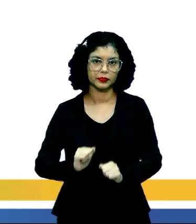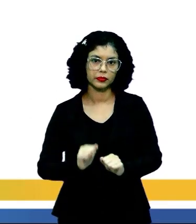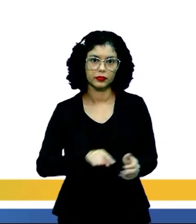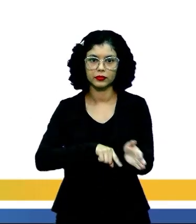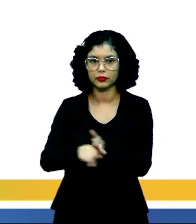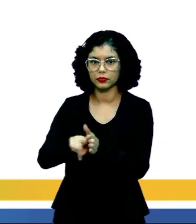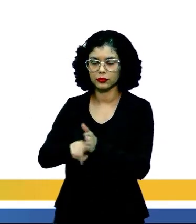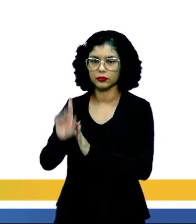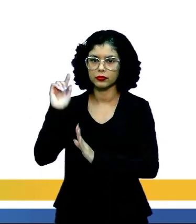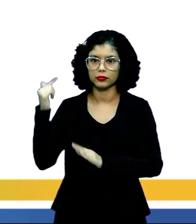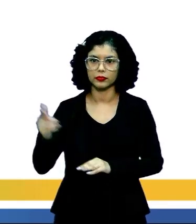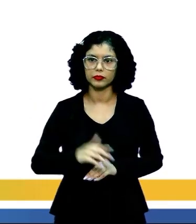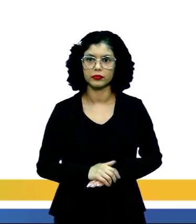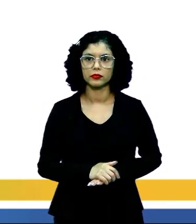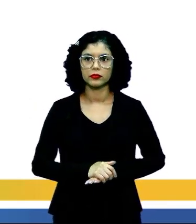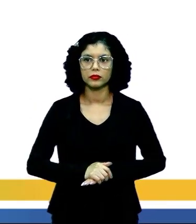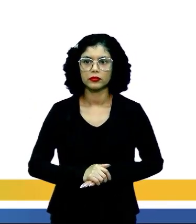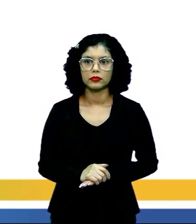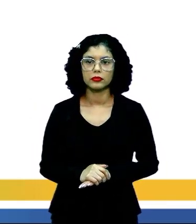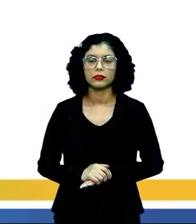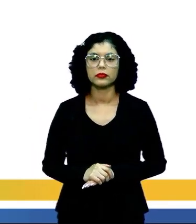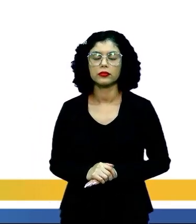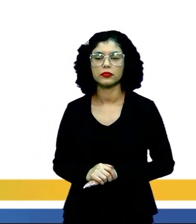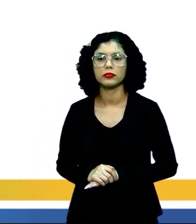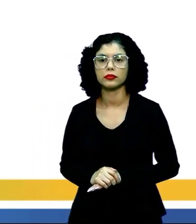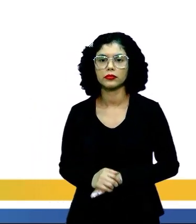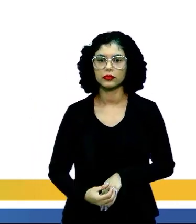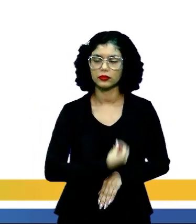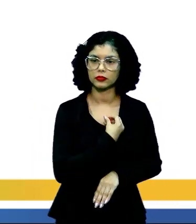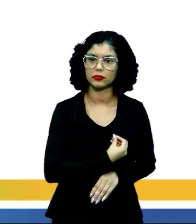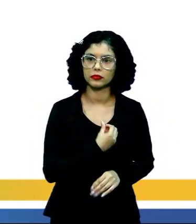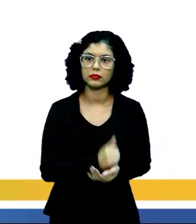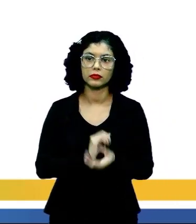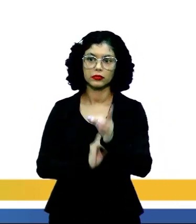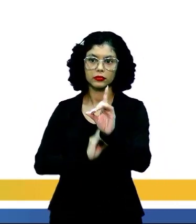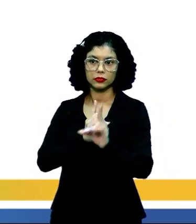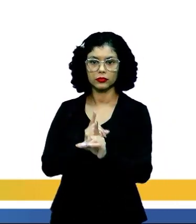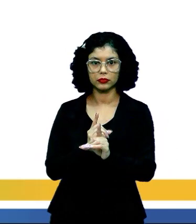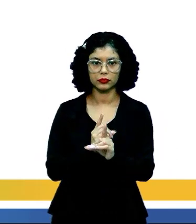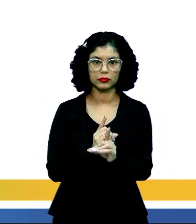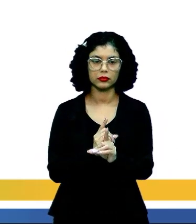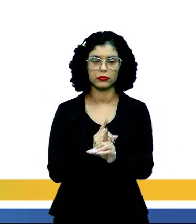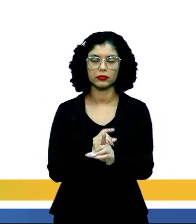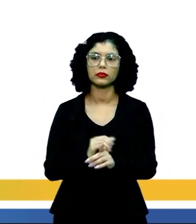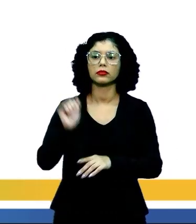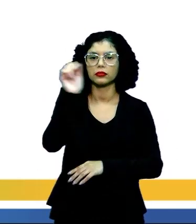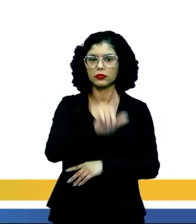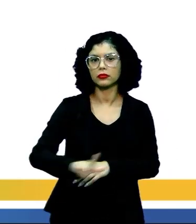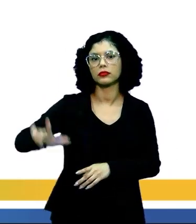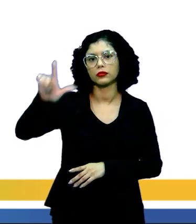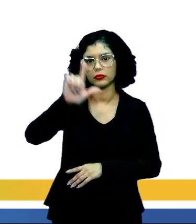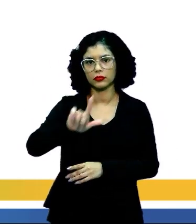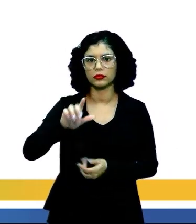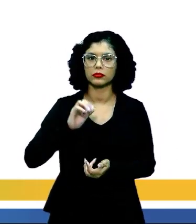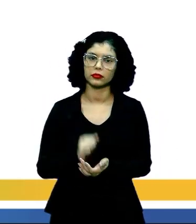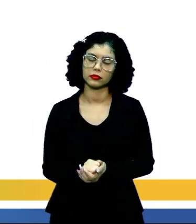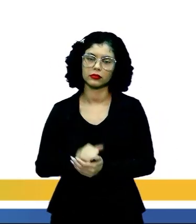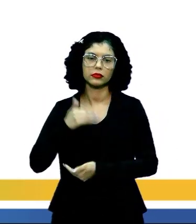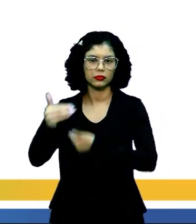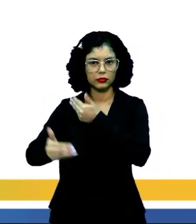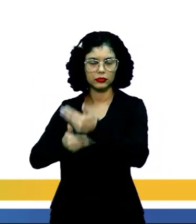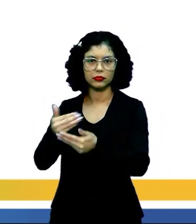pesquisar depois. Vamos lá. Então, presente no soneto, identificam-se marcas dessa